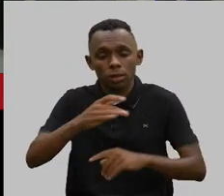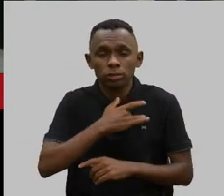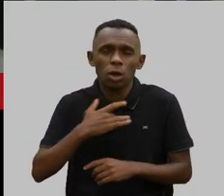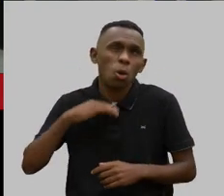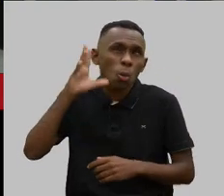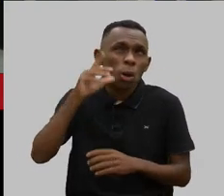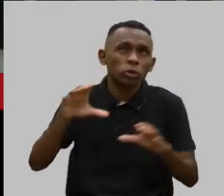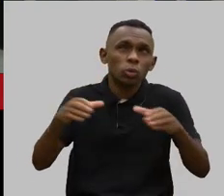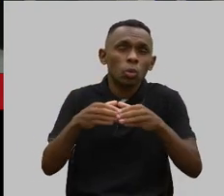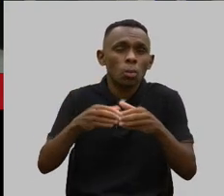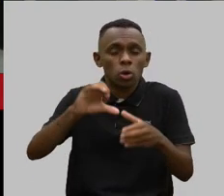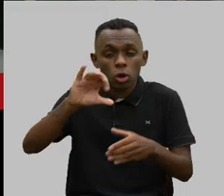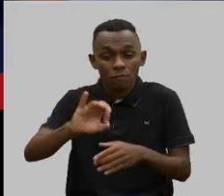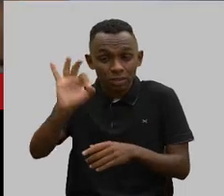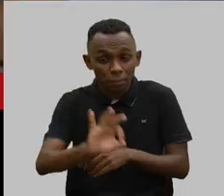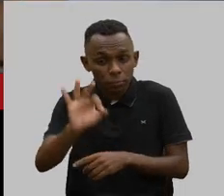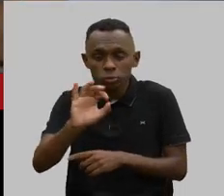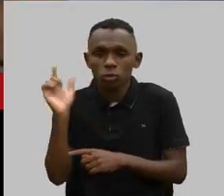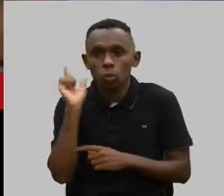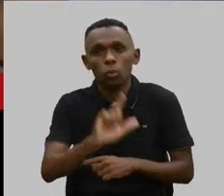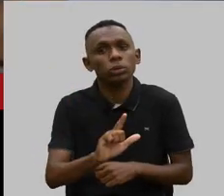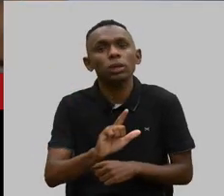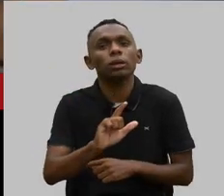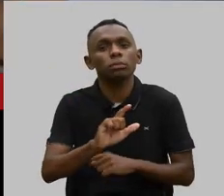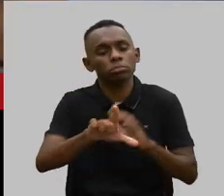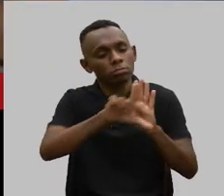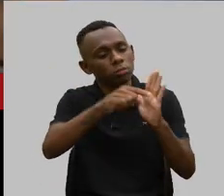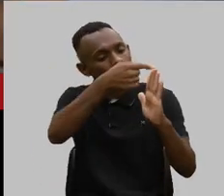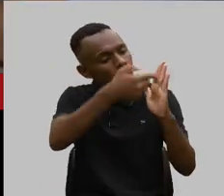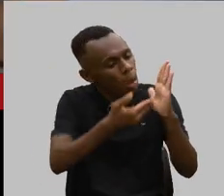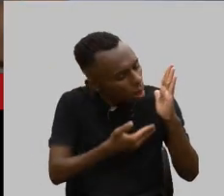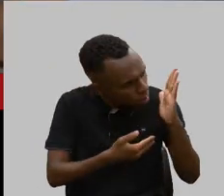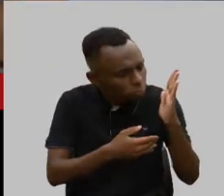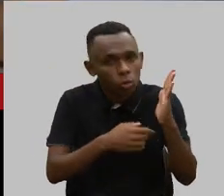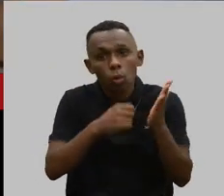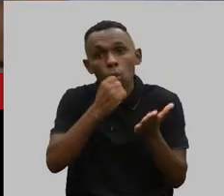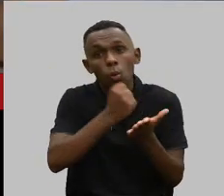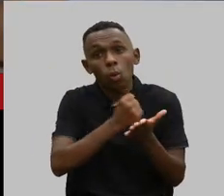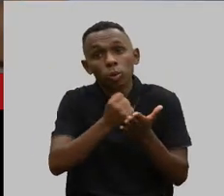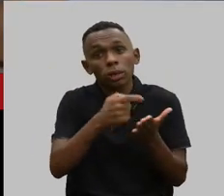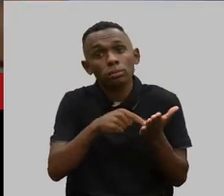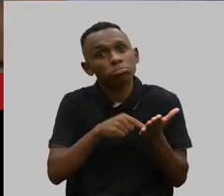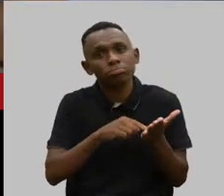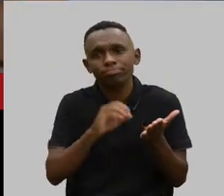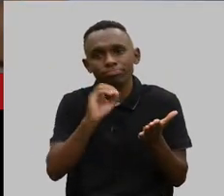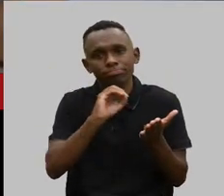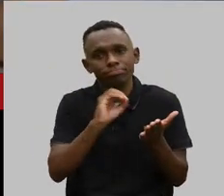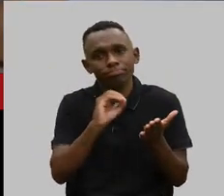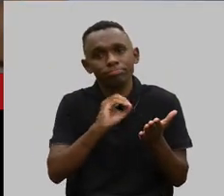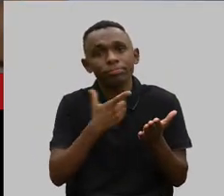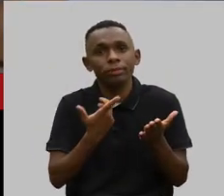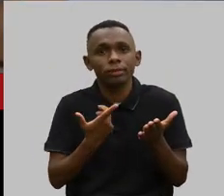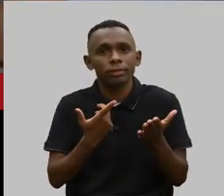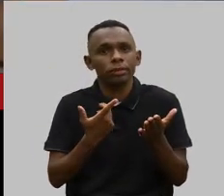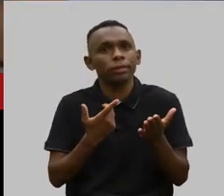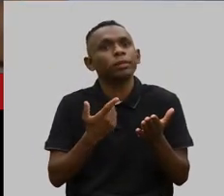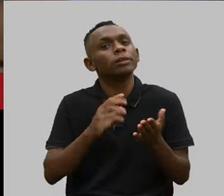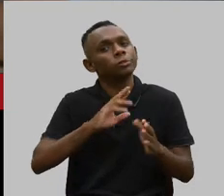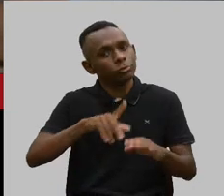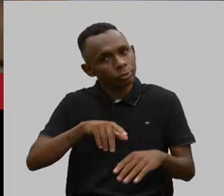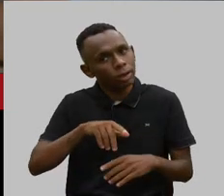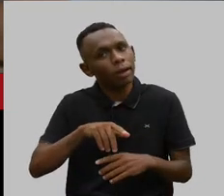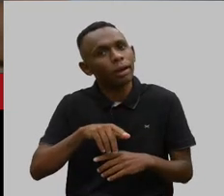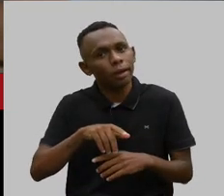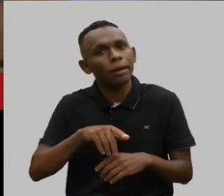% não conseguem ler o que está naquelas clausas pequenas. Isso, para mim, já é uma má fé da coisa.